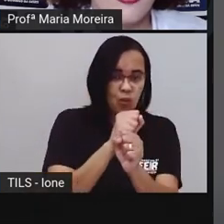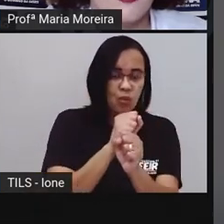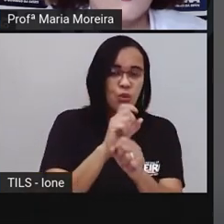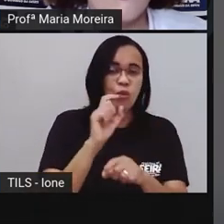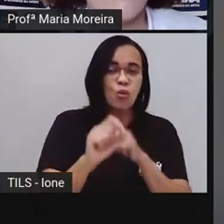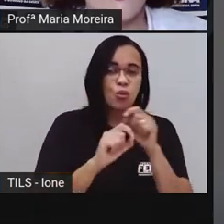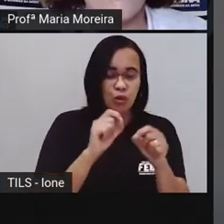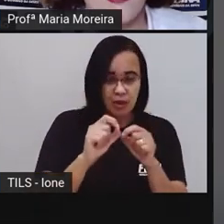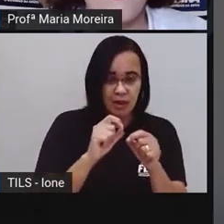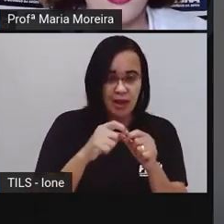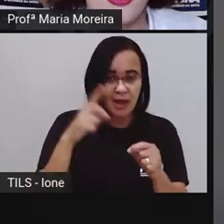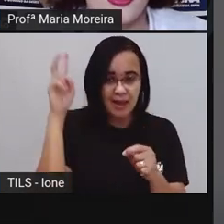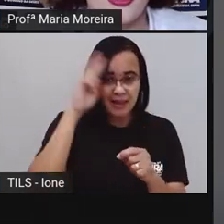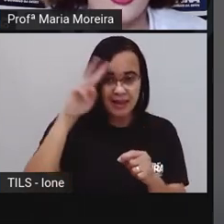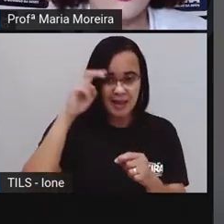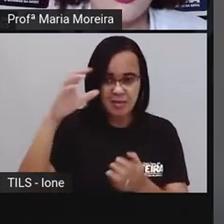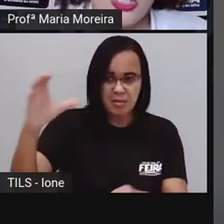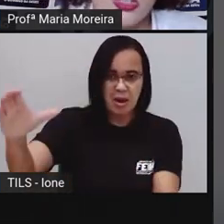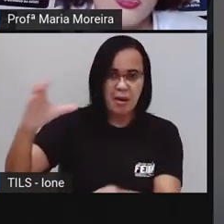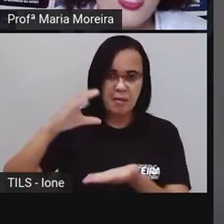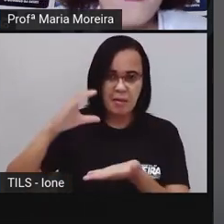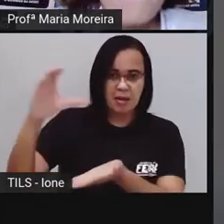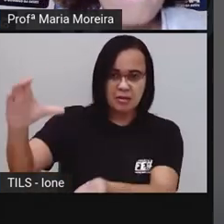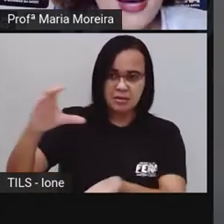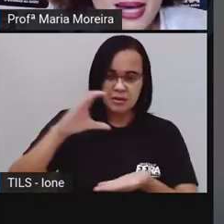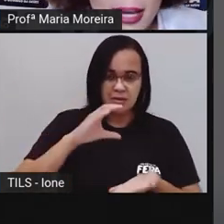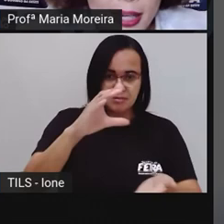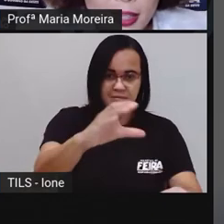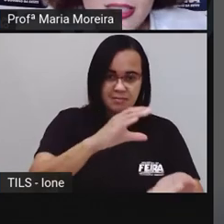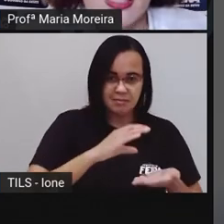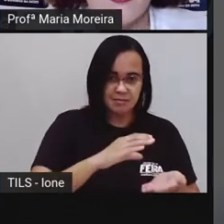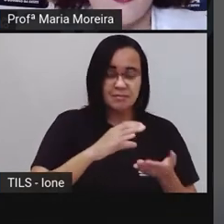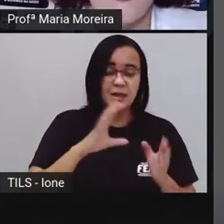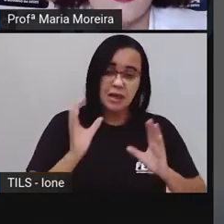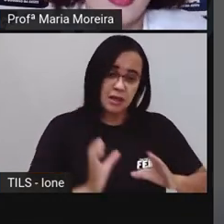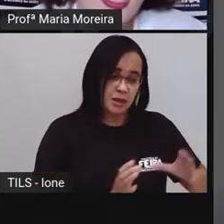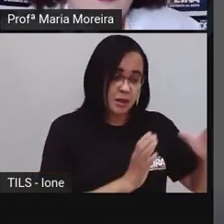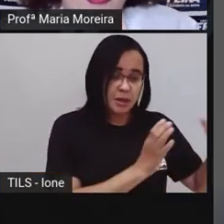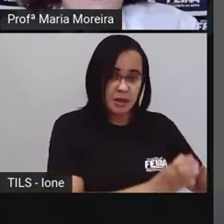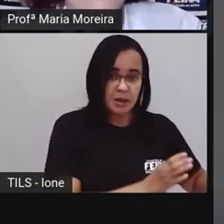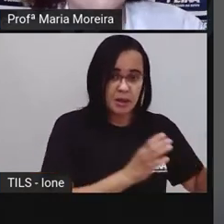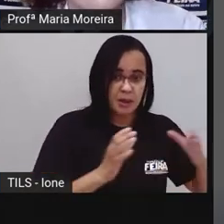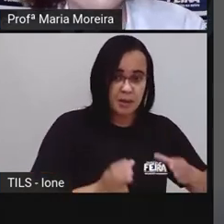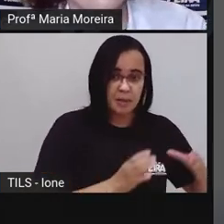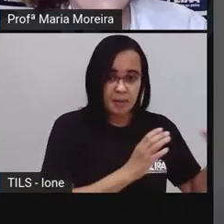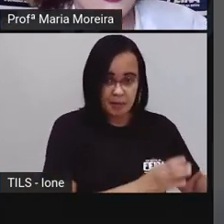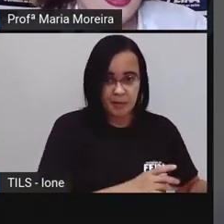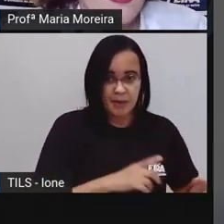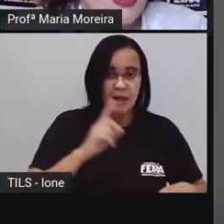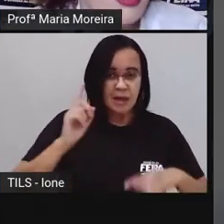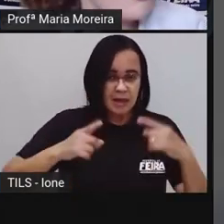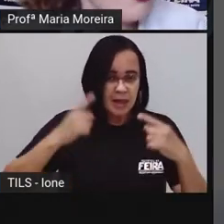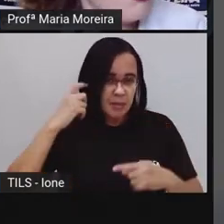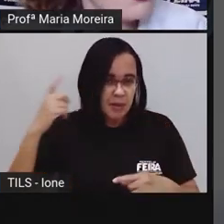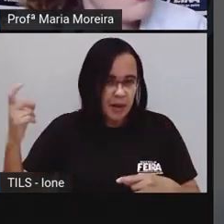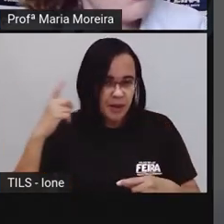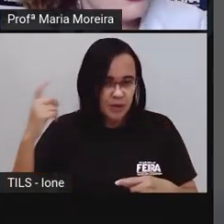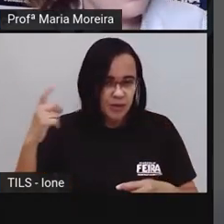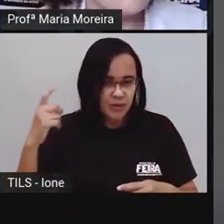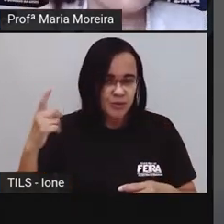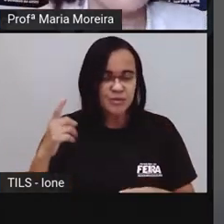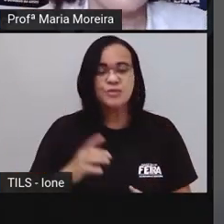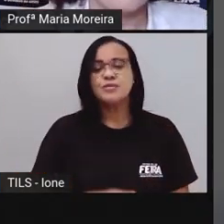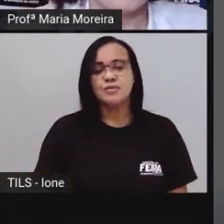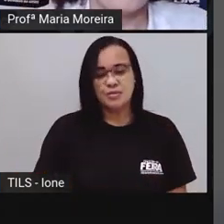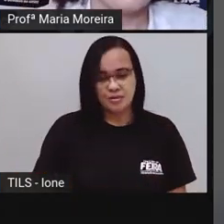de aparelhos que foram apreendidos. Mas, vamos voltar aqui para a minha centena aqui, que é para quem ensinar uma coisa para